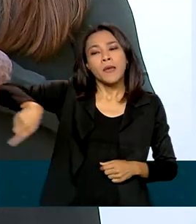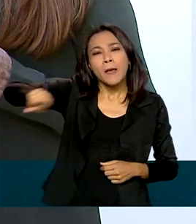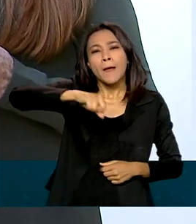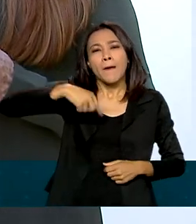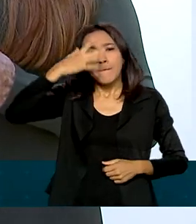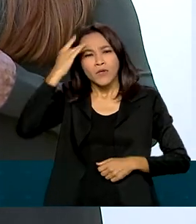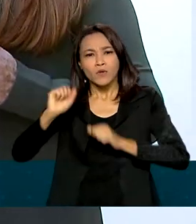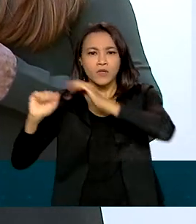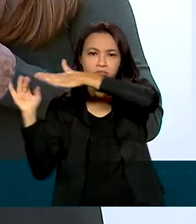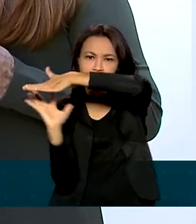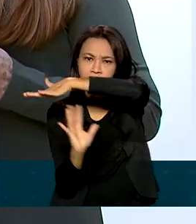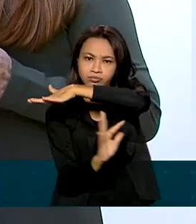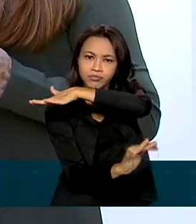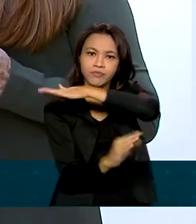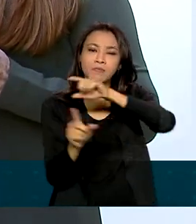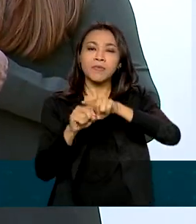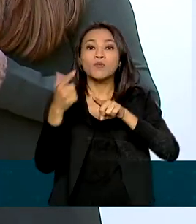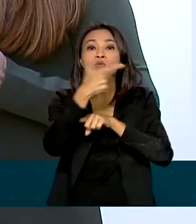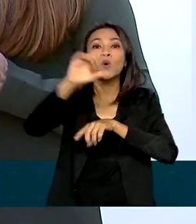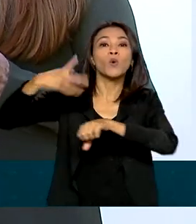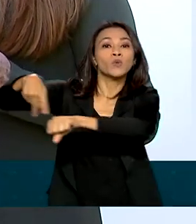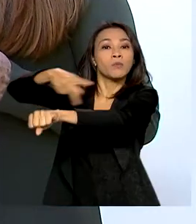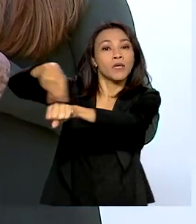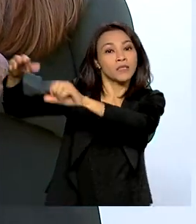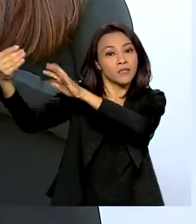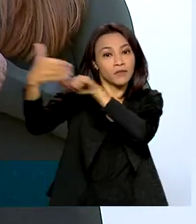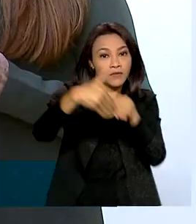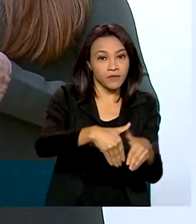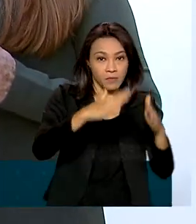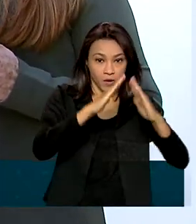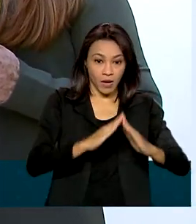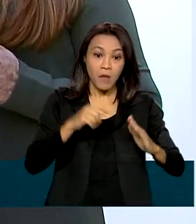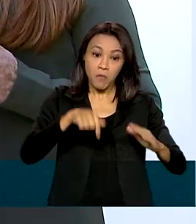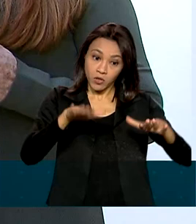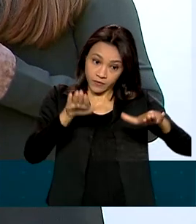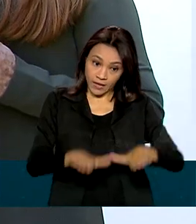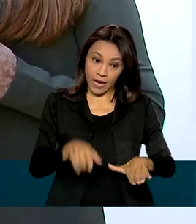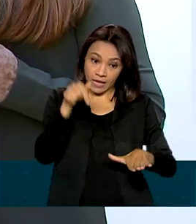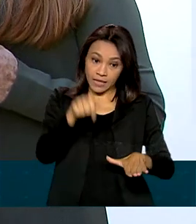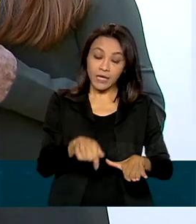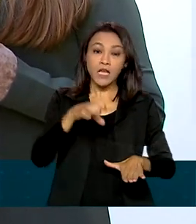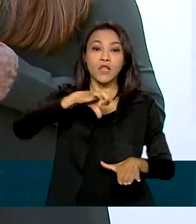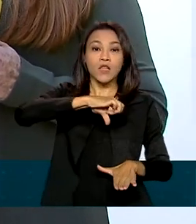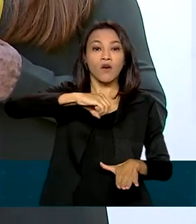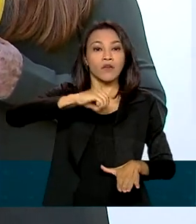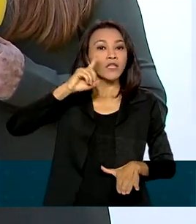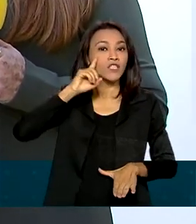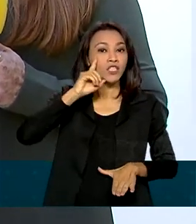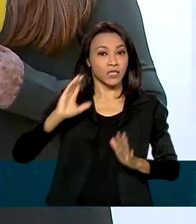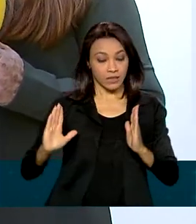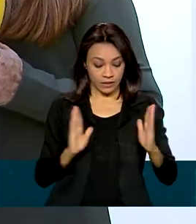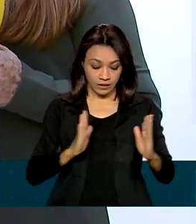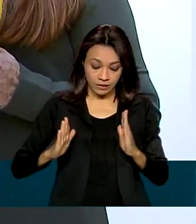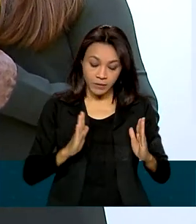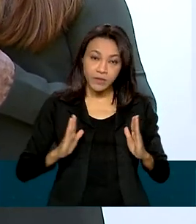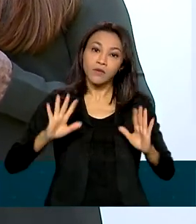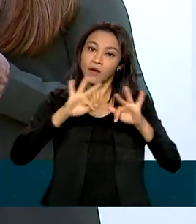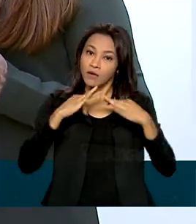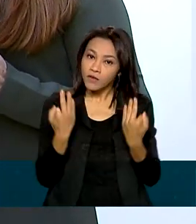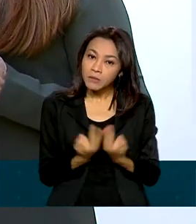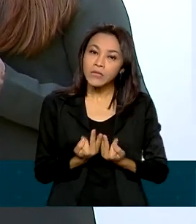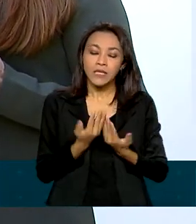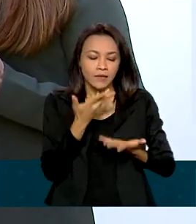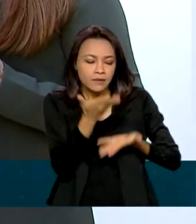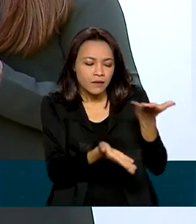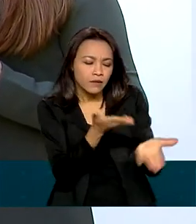recebidos neste centro de acolhimento, onde podem ficar até 90 dias. Durante esse tempo, além de toda a família receber